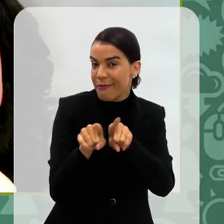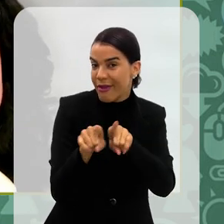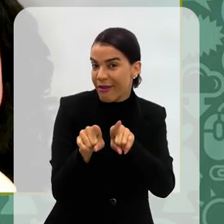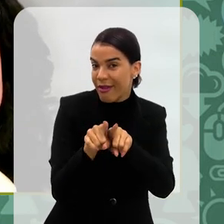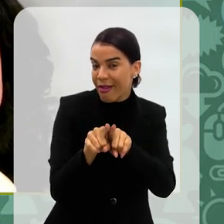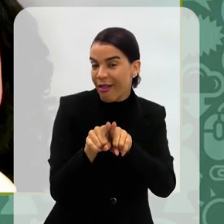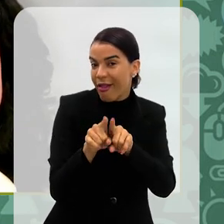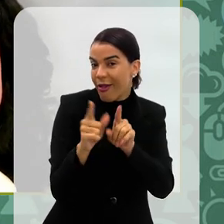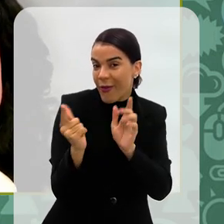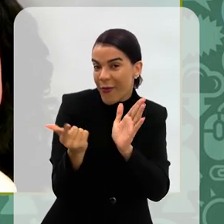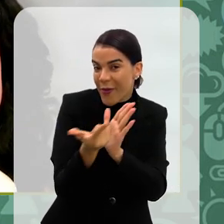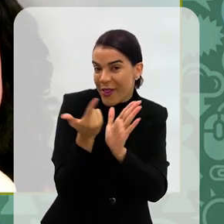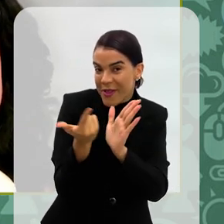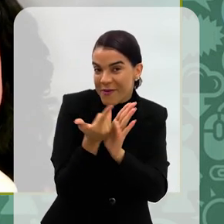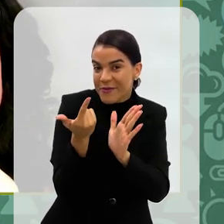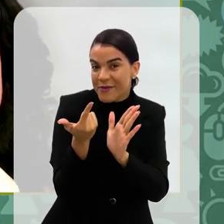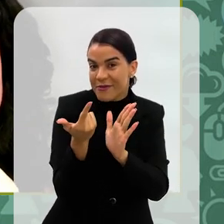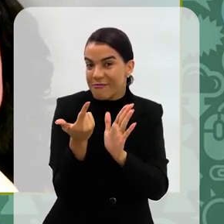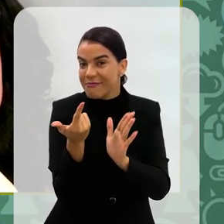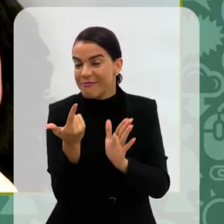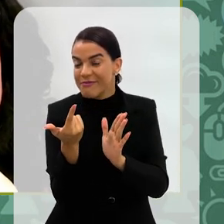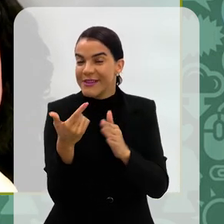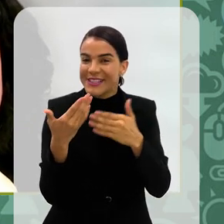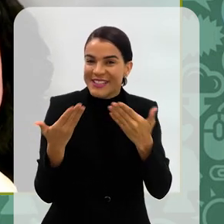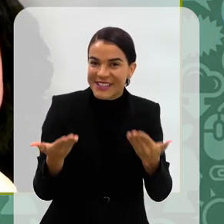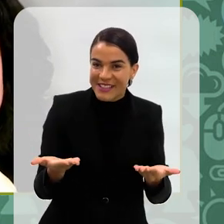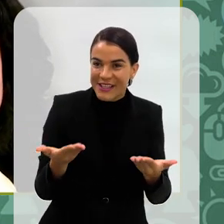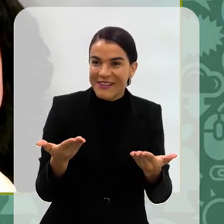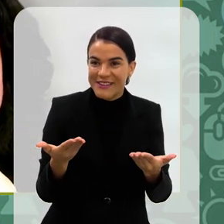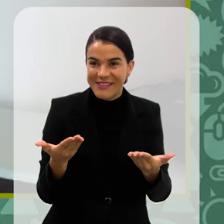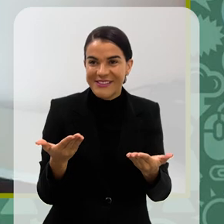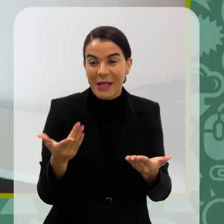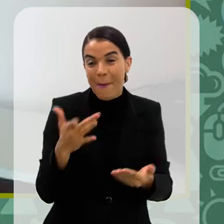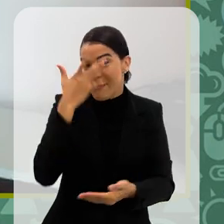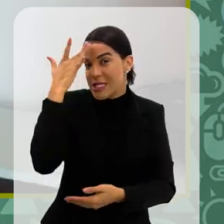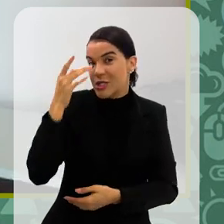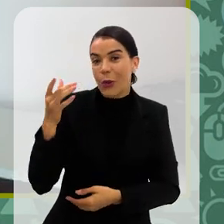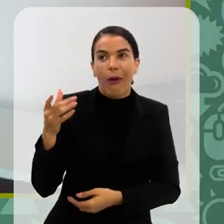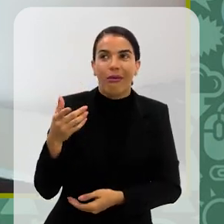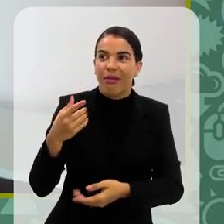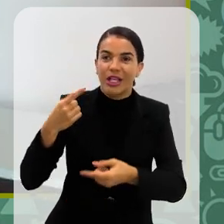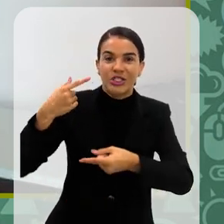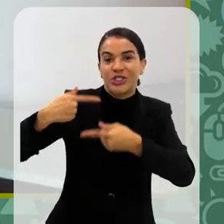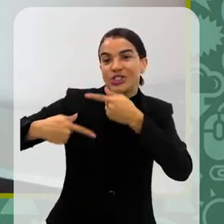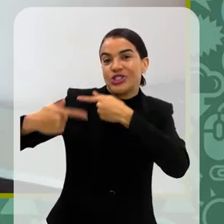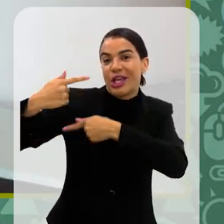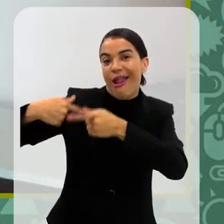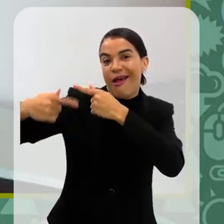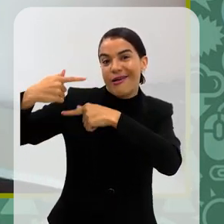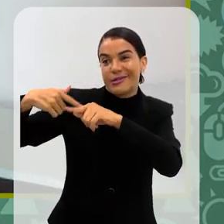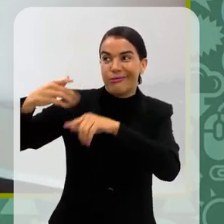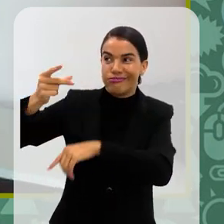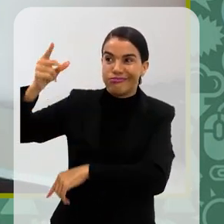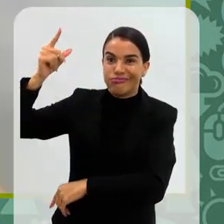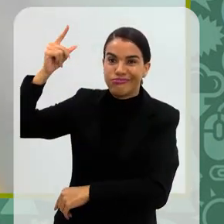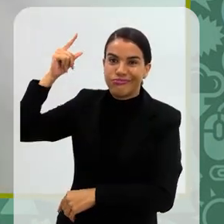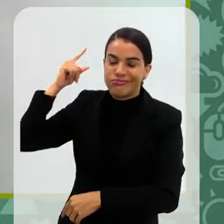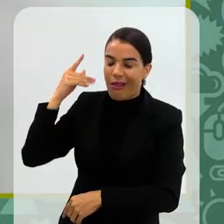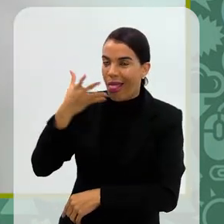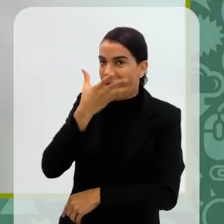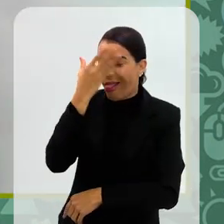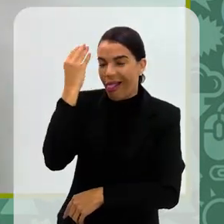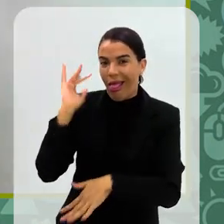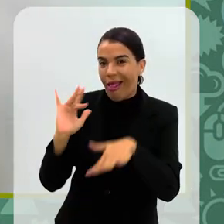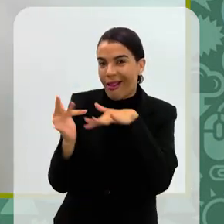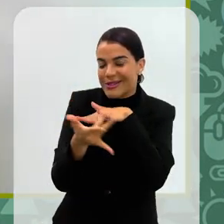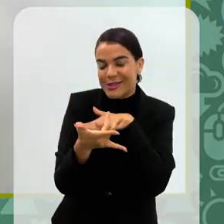Para divulgar o livro, aproveitar, né? Então, a pessoa de outra geração esquece de divulgar as suas